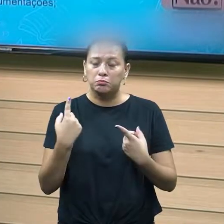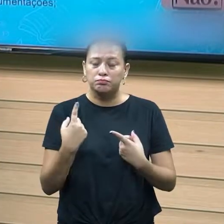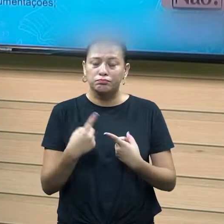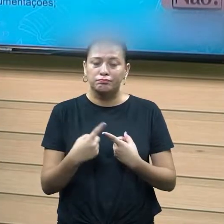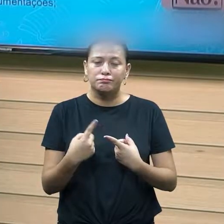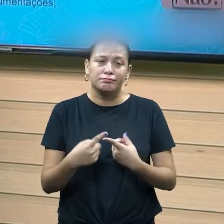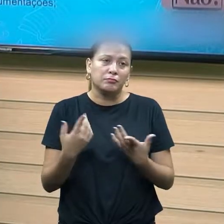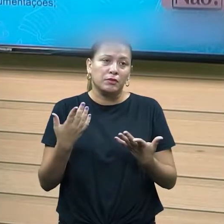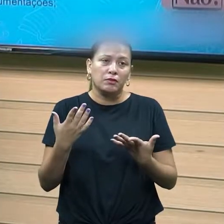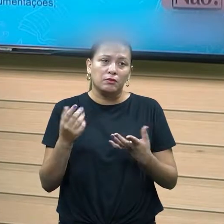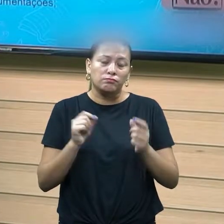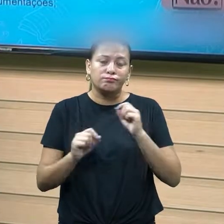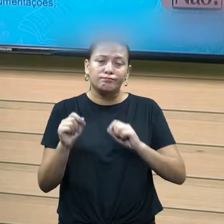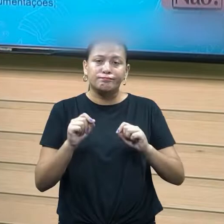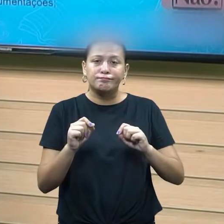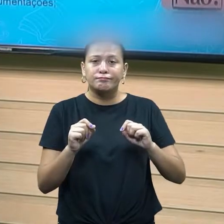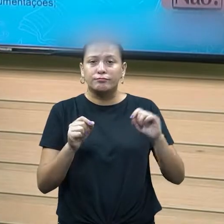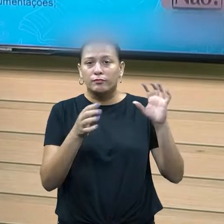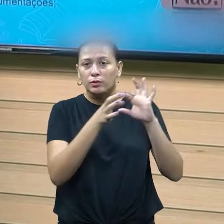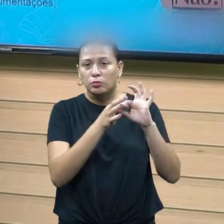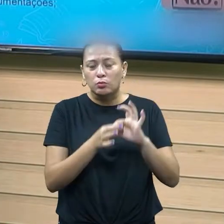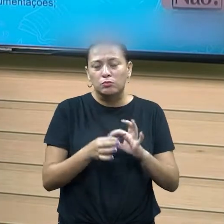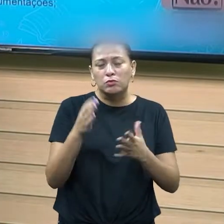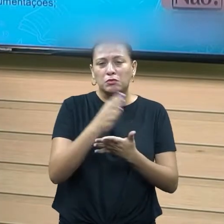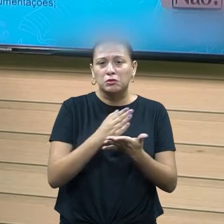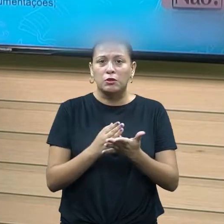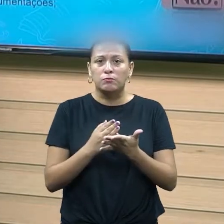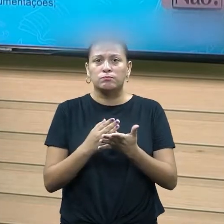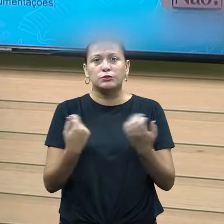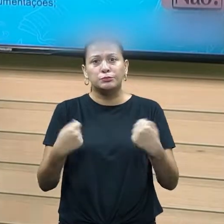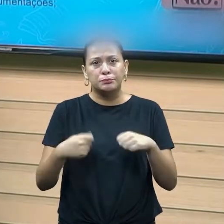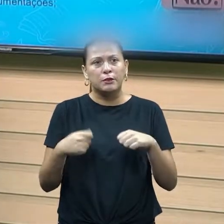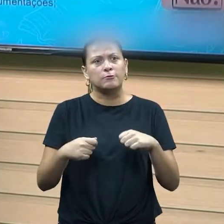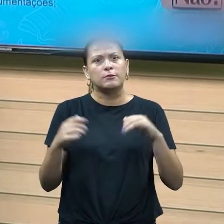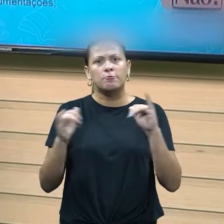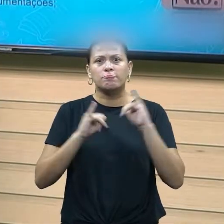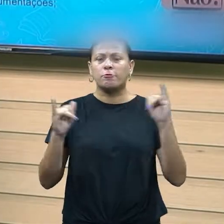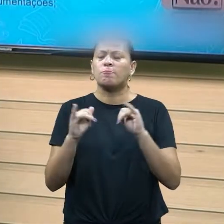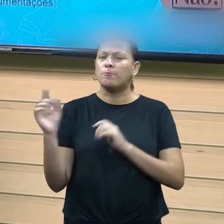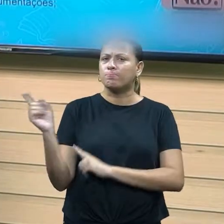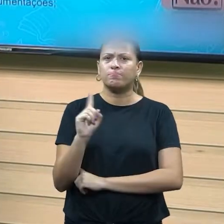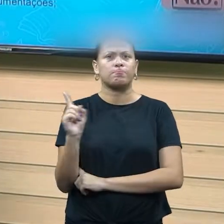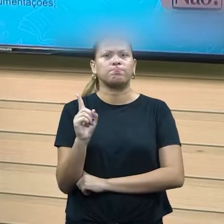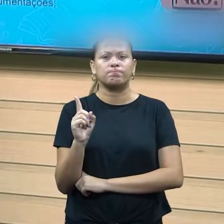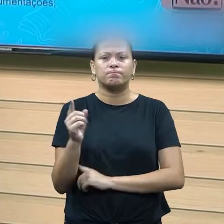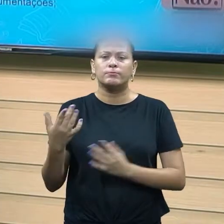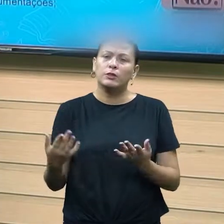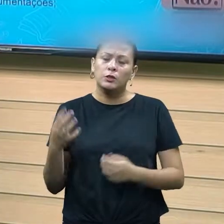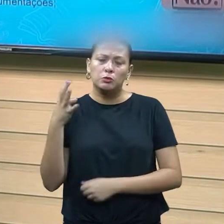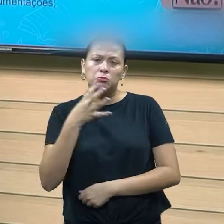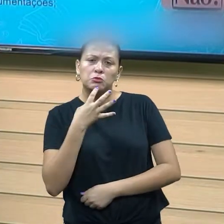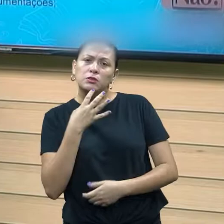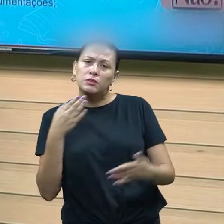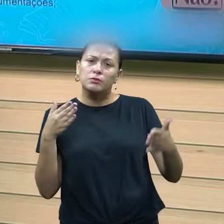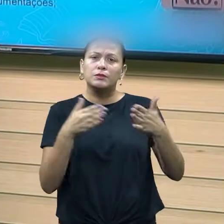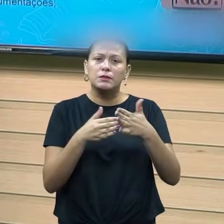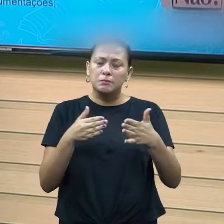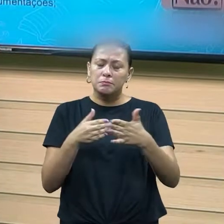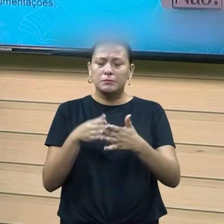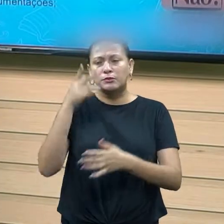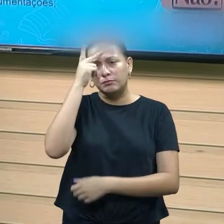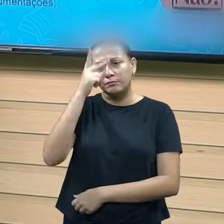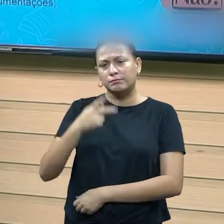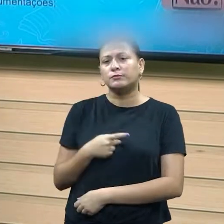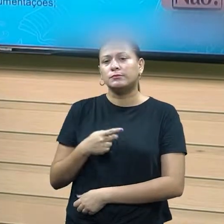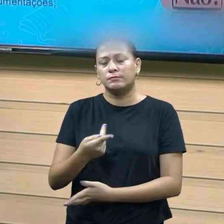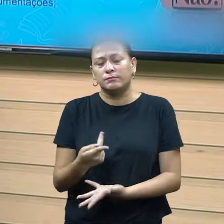tem que saber dizer não, aí dá até aqui e aí conhecer os limites. Repara como ela citou, né. Então, nem tudo é sim,